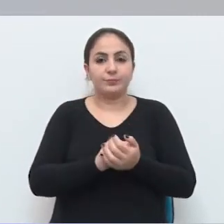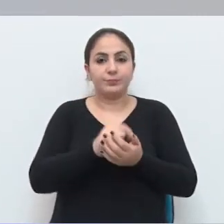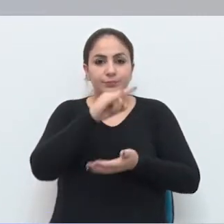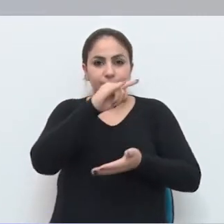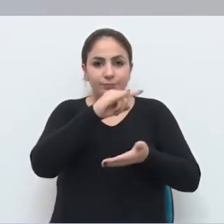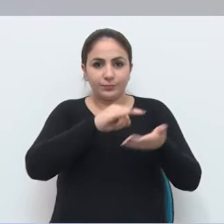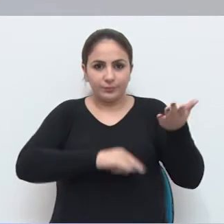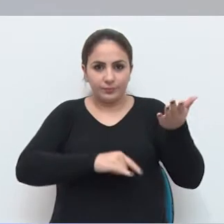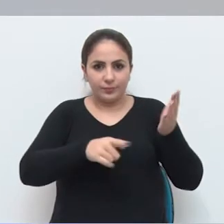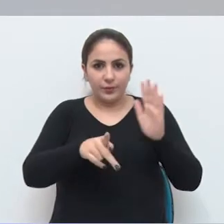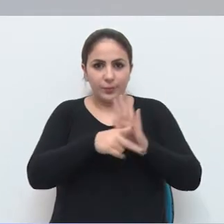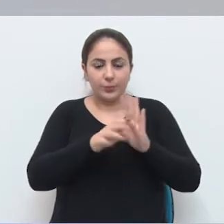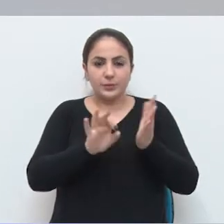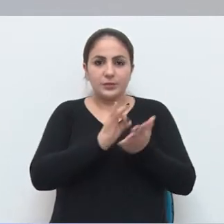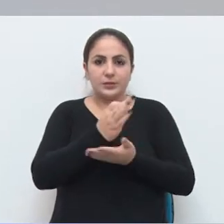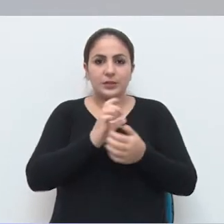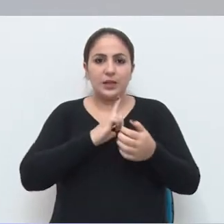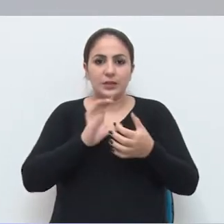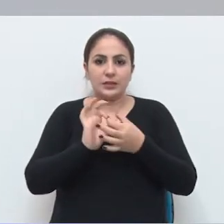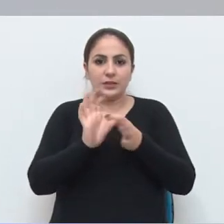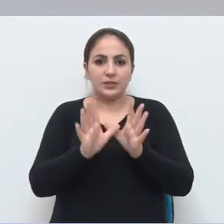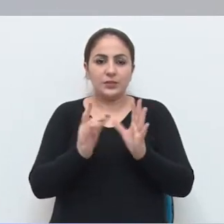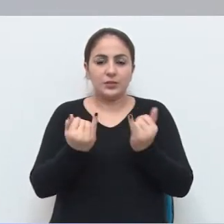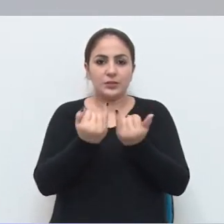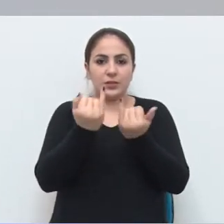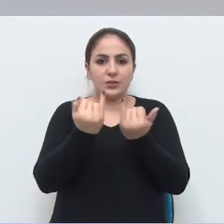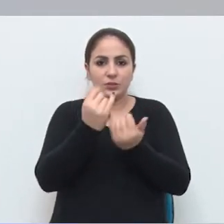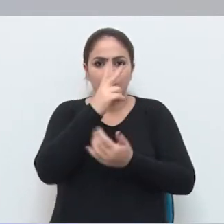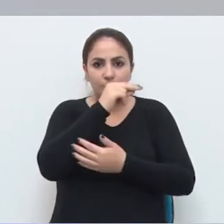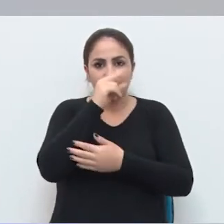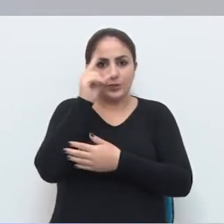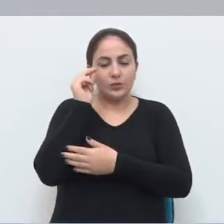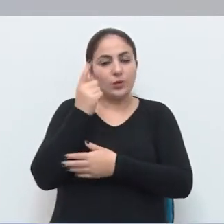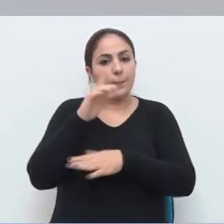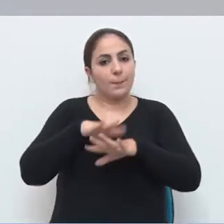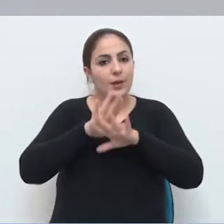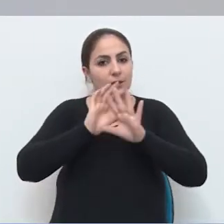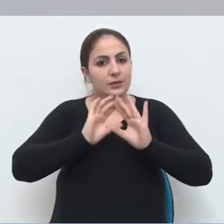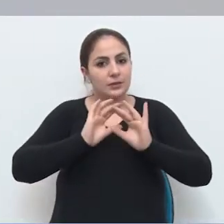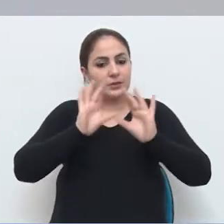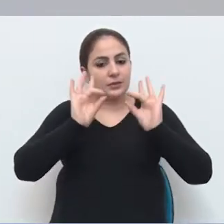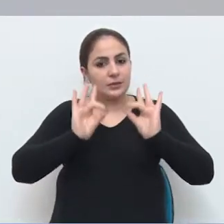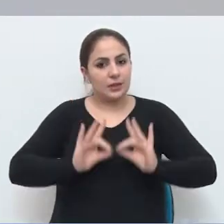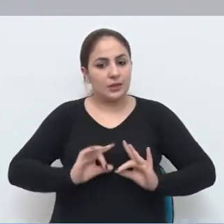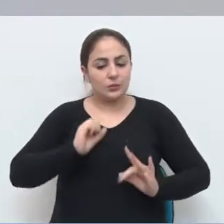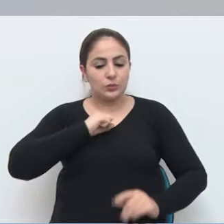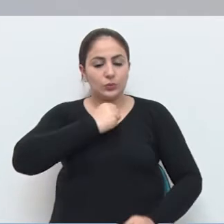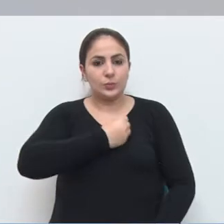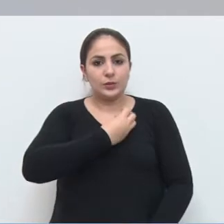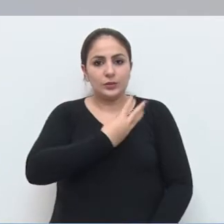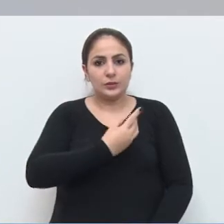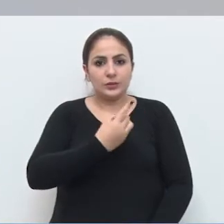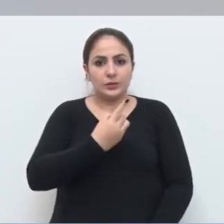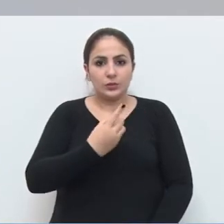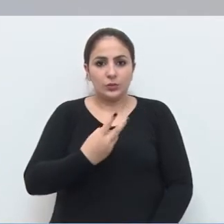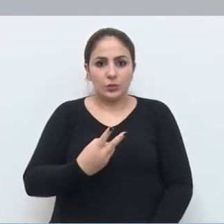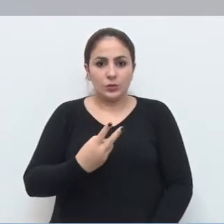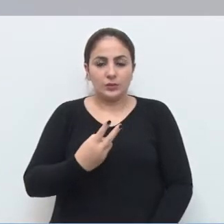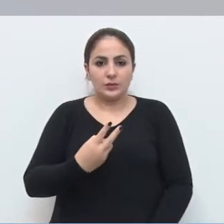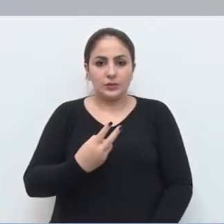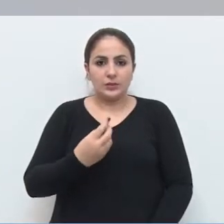ficha de inscrição está disponível no site da Prefeitura. Outros detalhes pelo número 3312